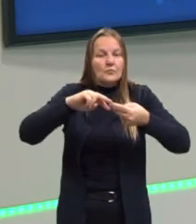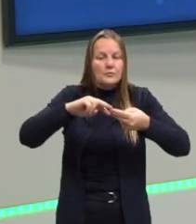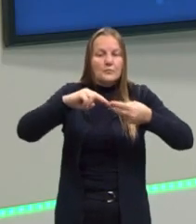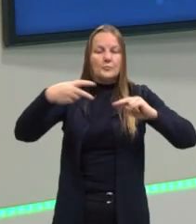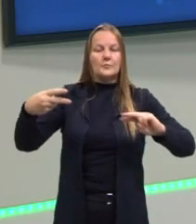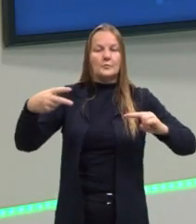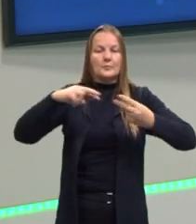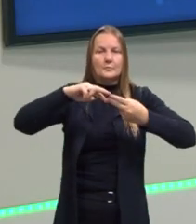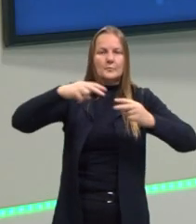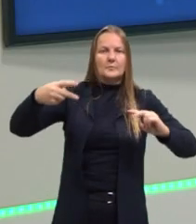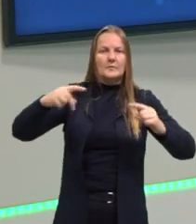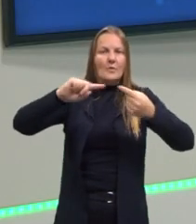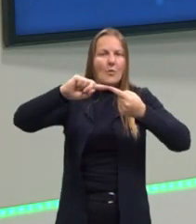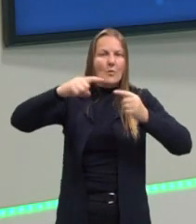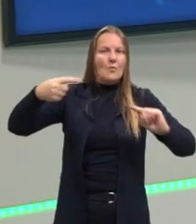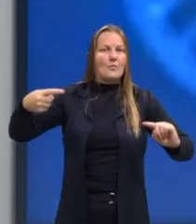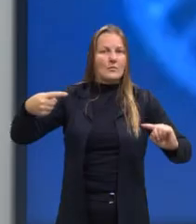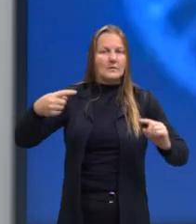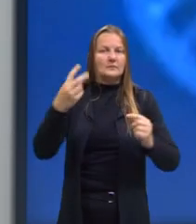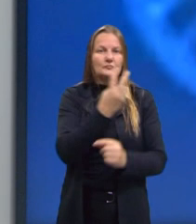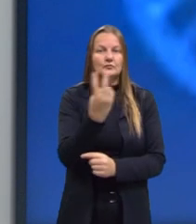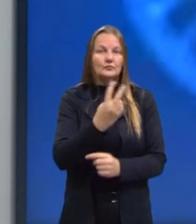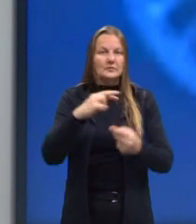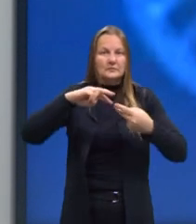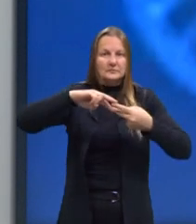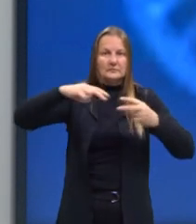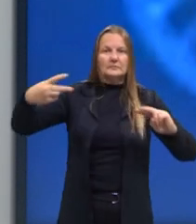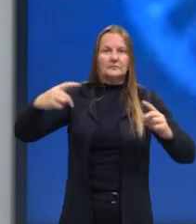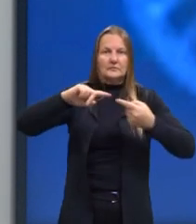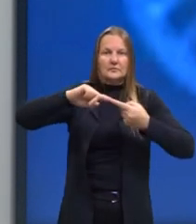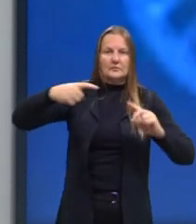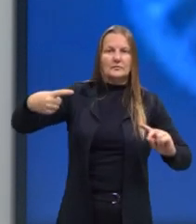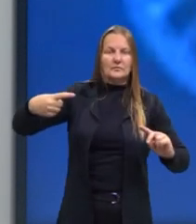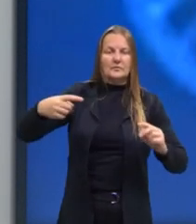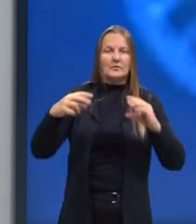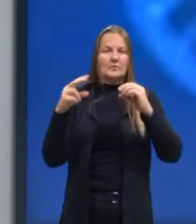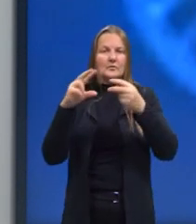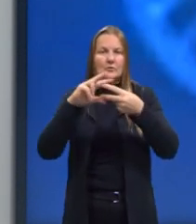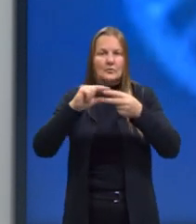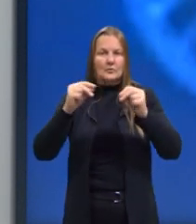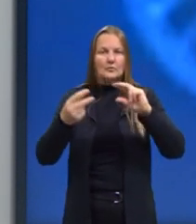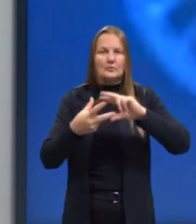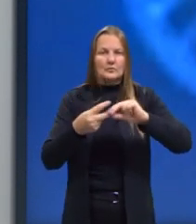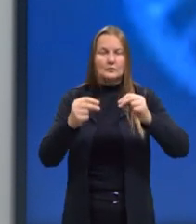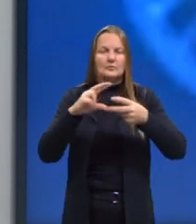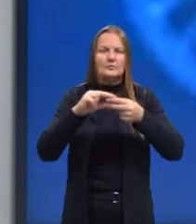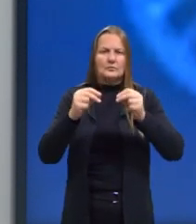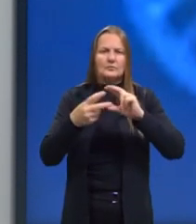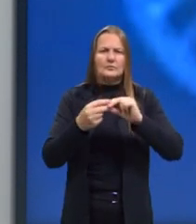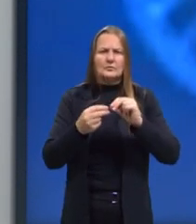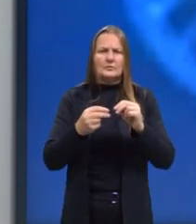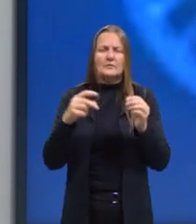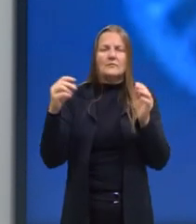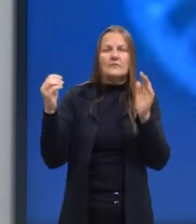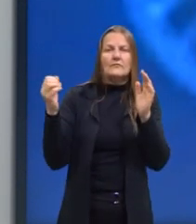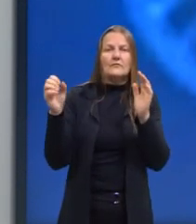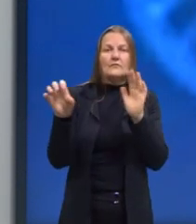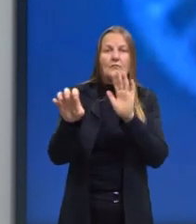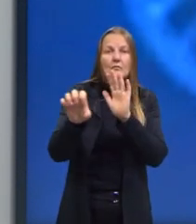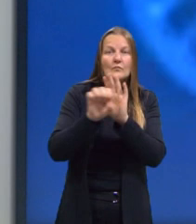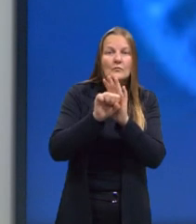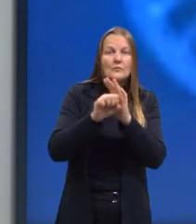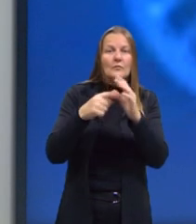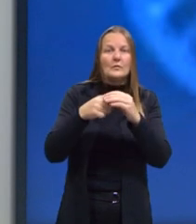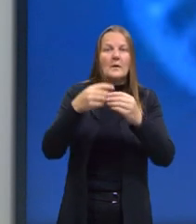de RNA, lembram? Então, quando um nucleotídeo é alterado, é trocado lá, ocorre a